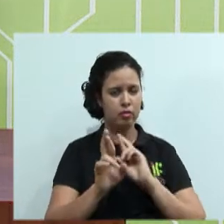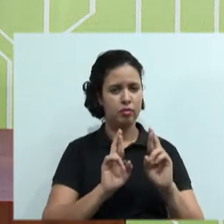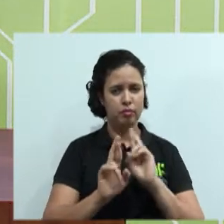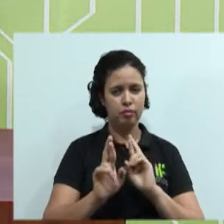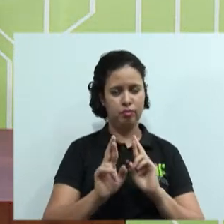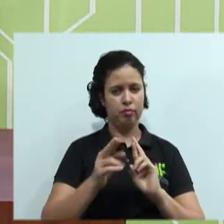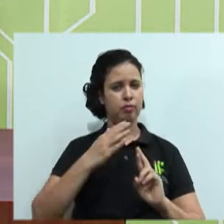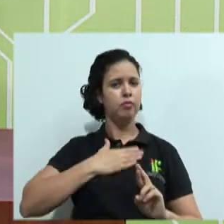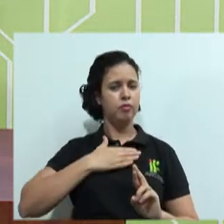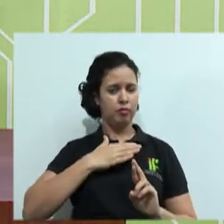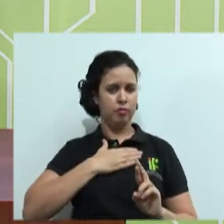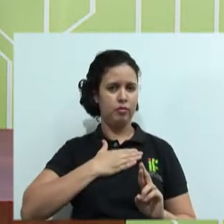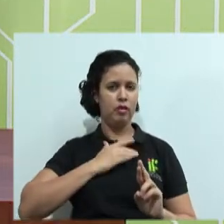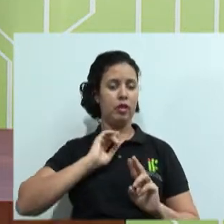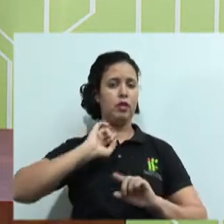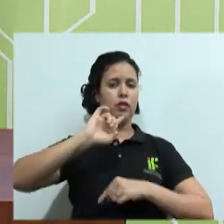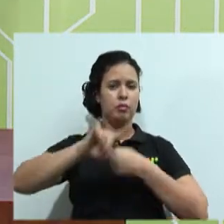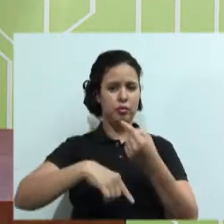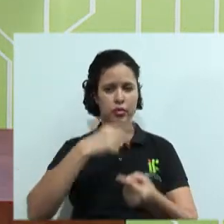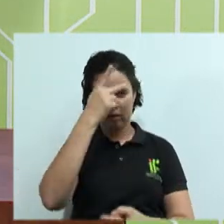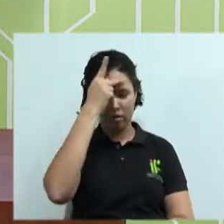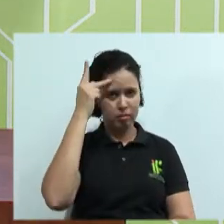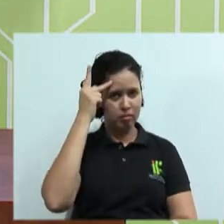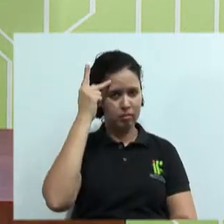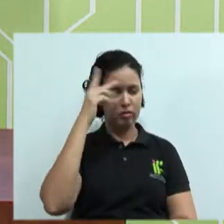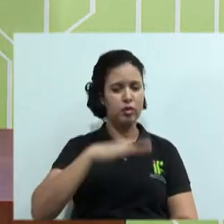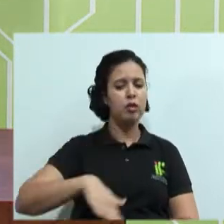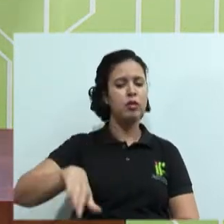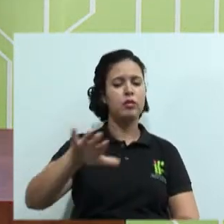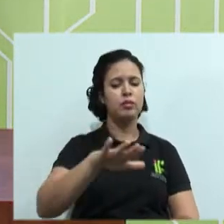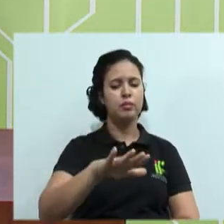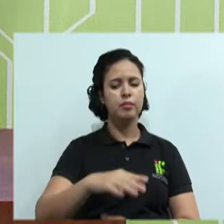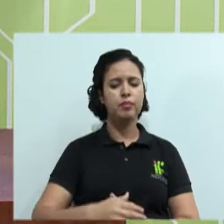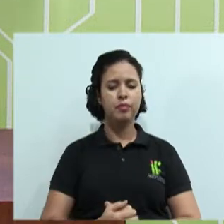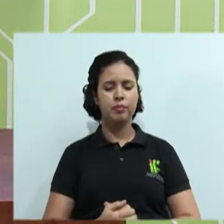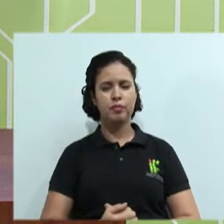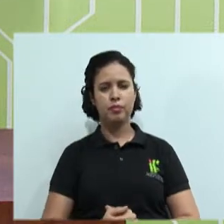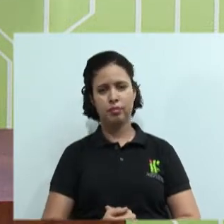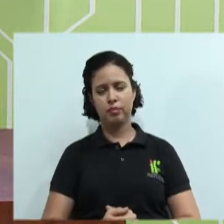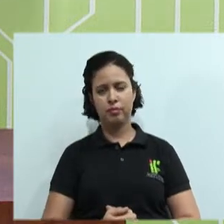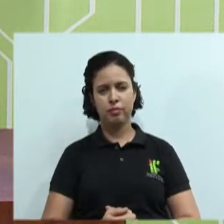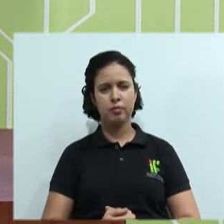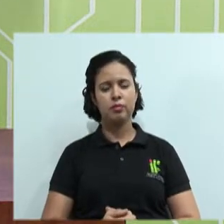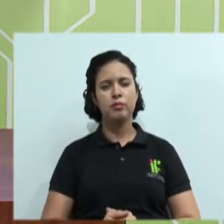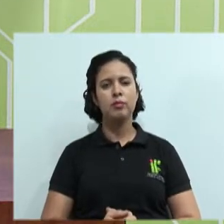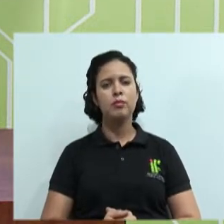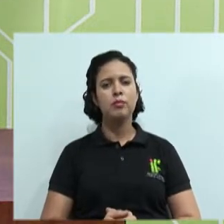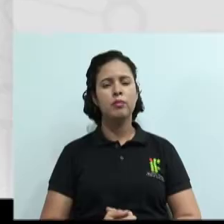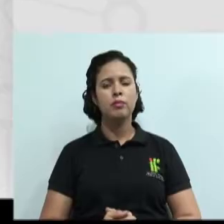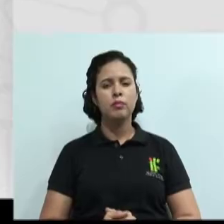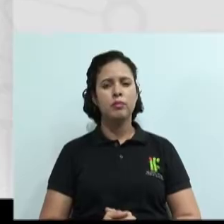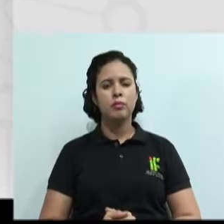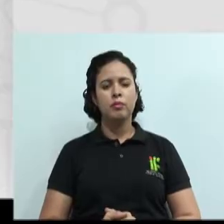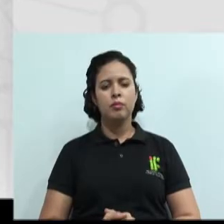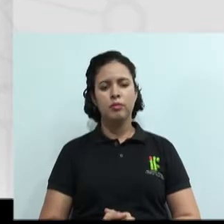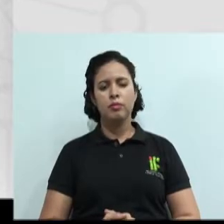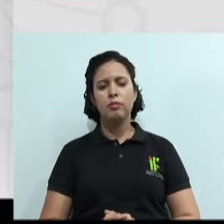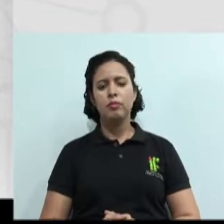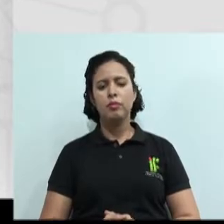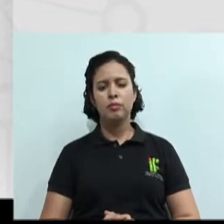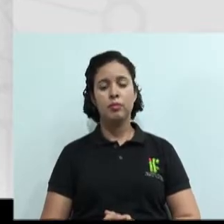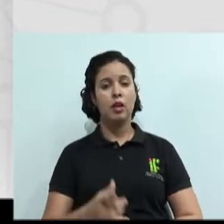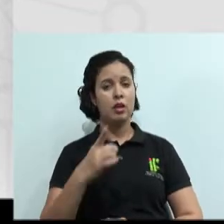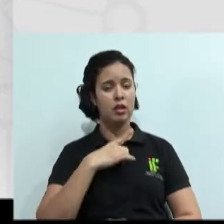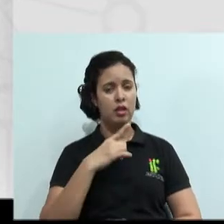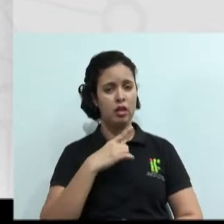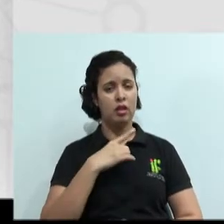mesmo, depois com as outras pessoas, ok? Então, vamos aqui comigo, vamos avançar no nosso conteúdo. Existe aí um